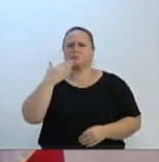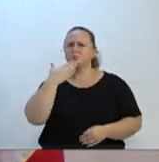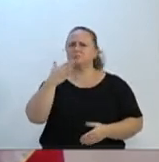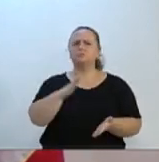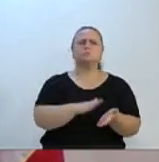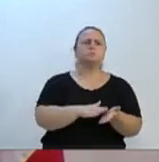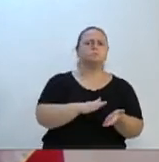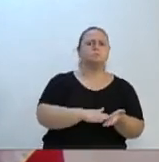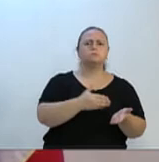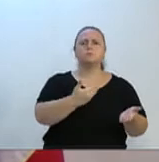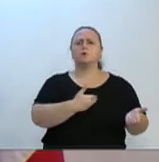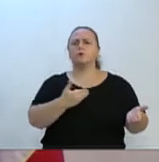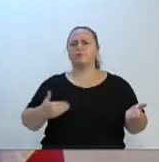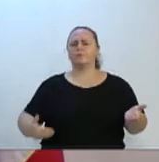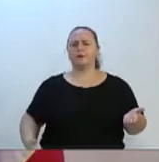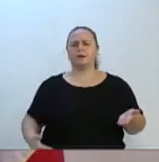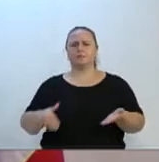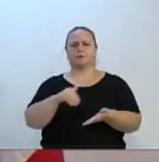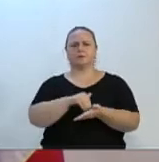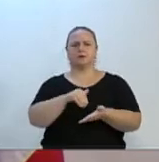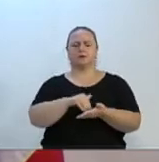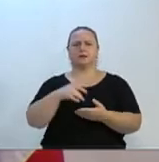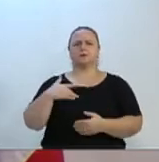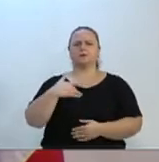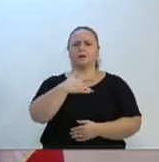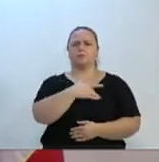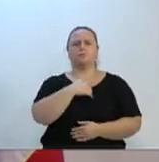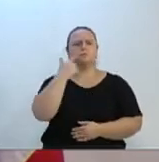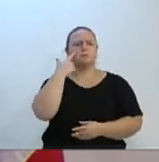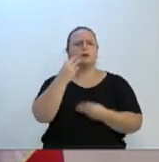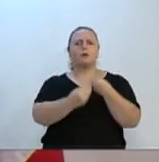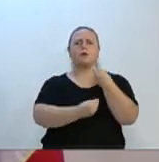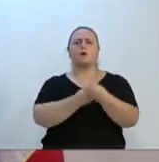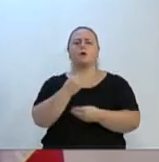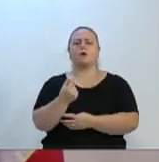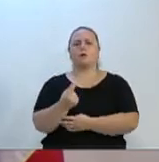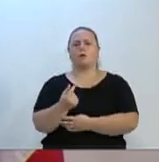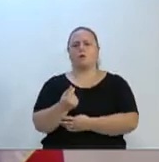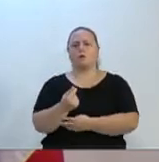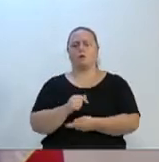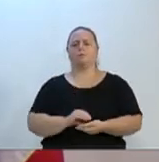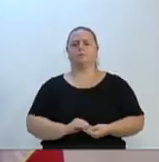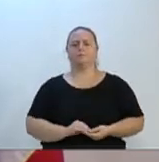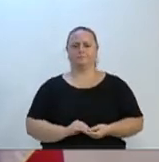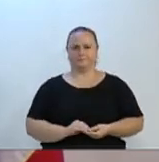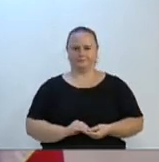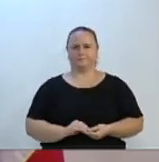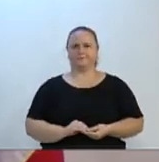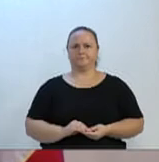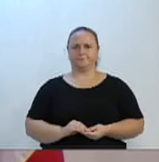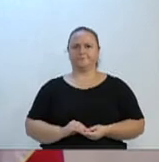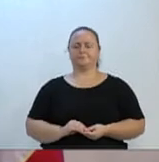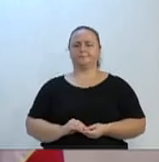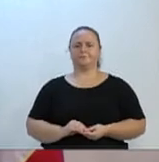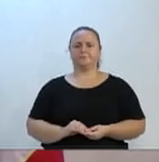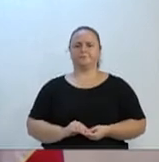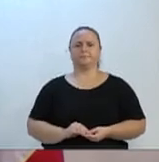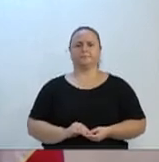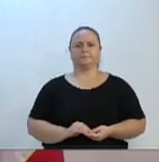do secretário de Saúde para canalizar esse dinheiro aqui. Já tivemos um incremento nos